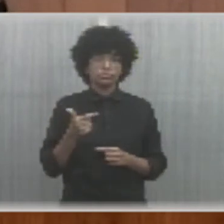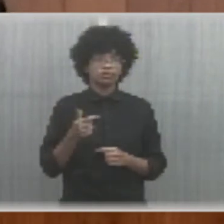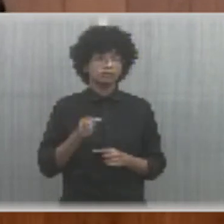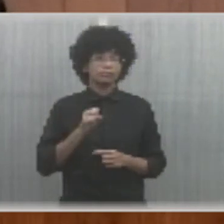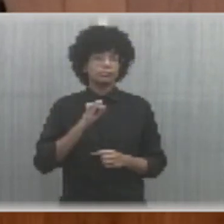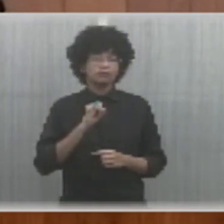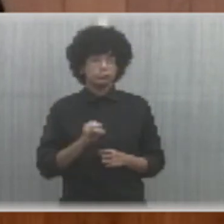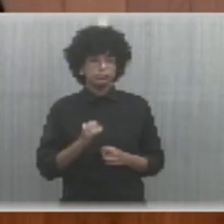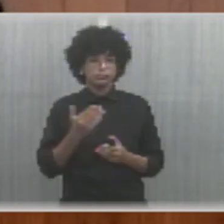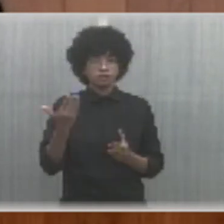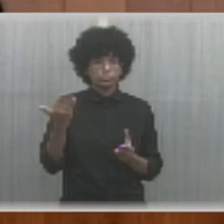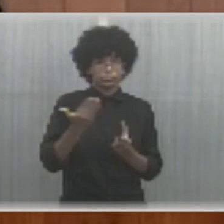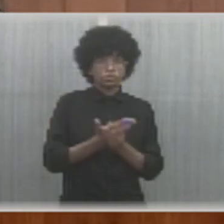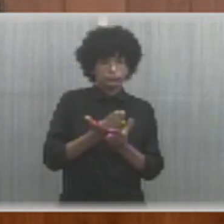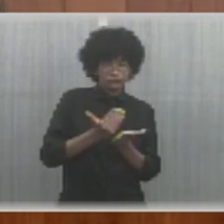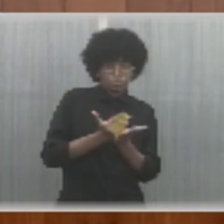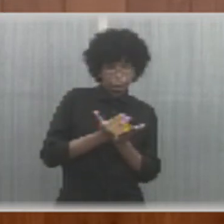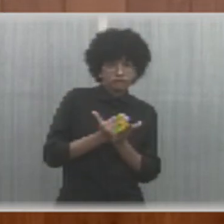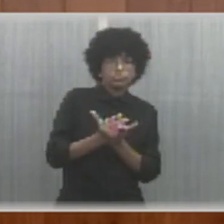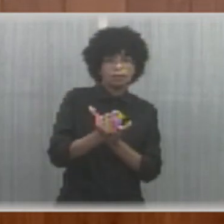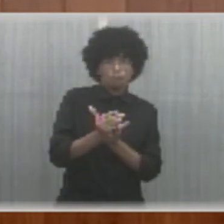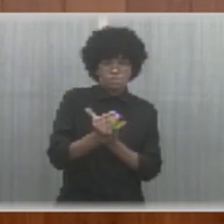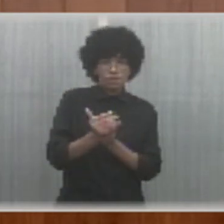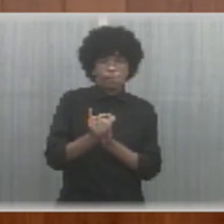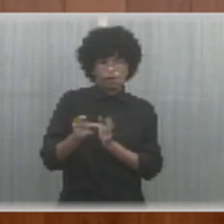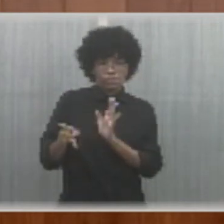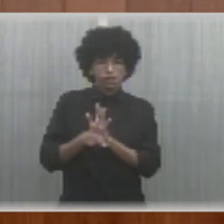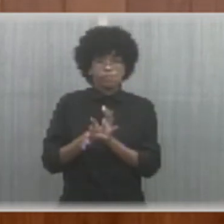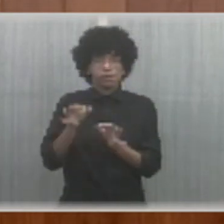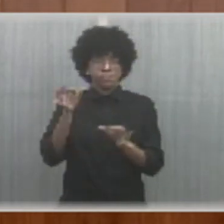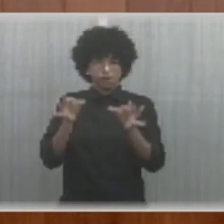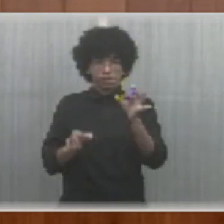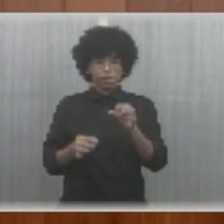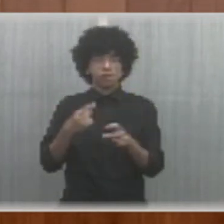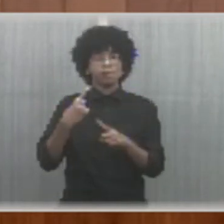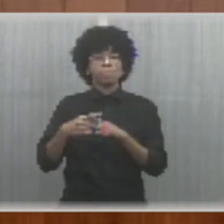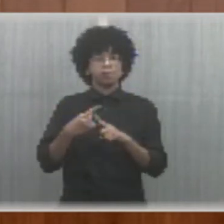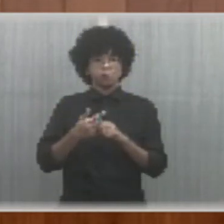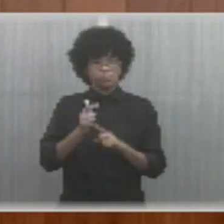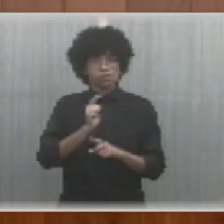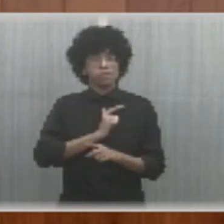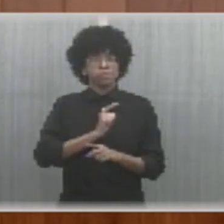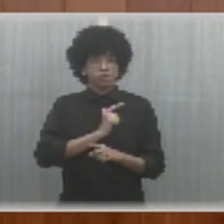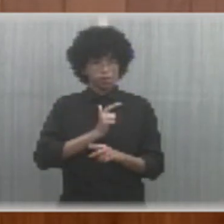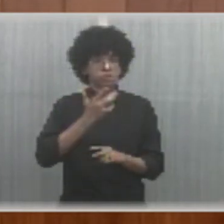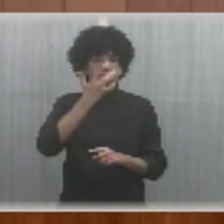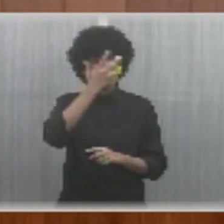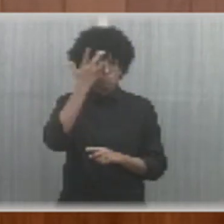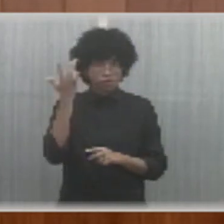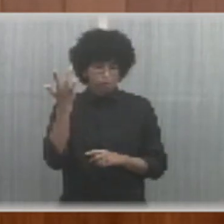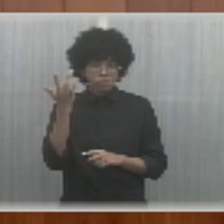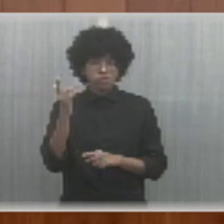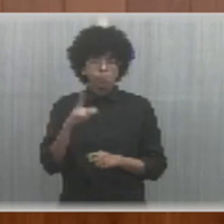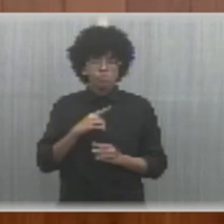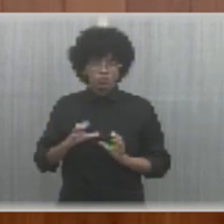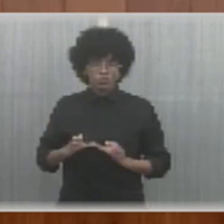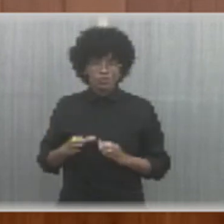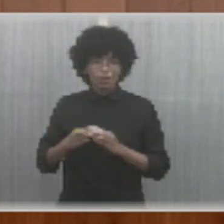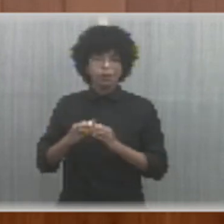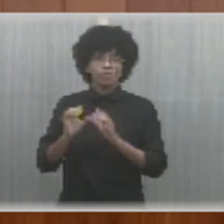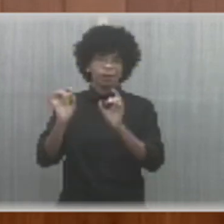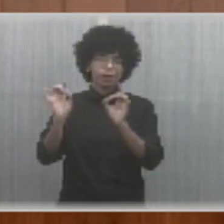o processo está lá no Superior Tribunal de Justiça, é porque tem gente com foro privilegiado